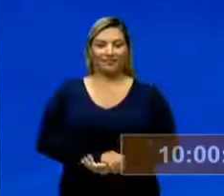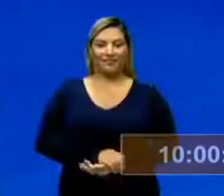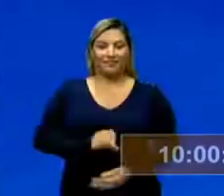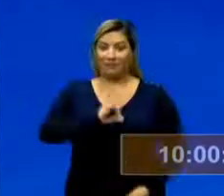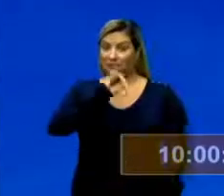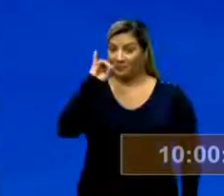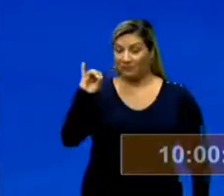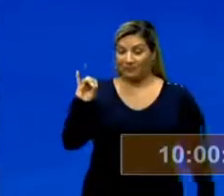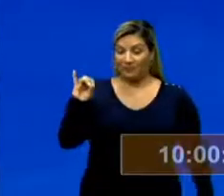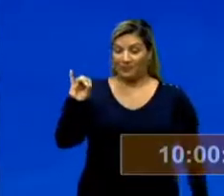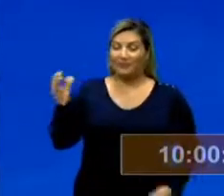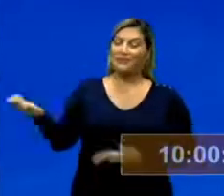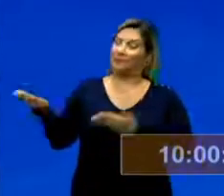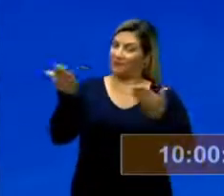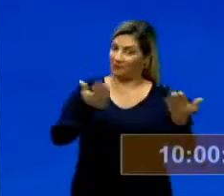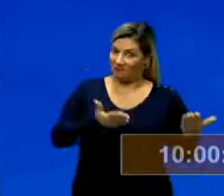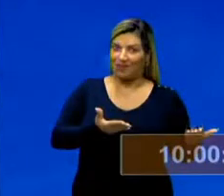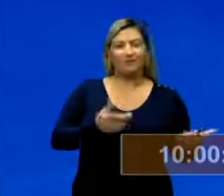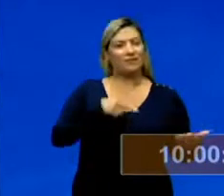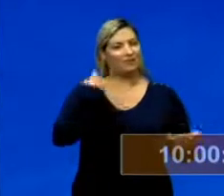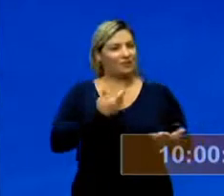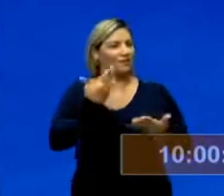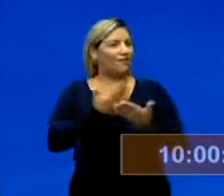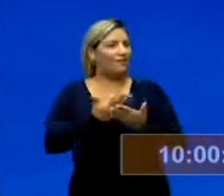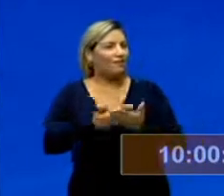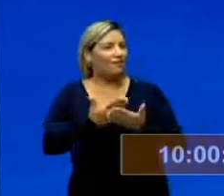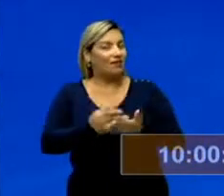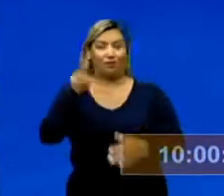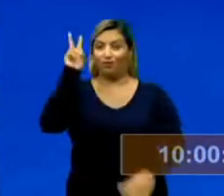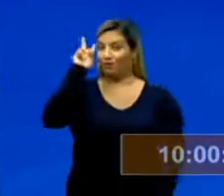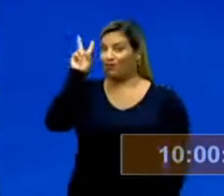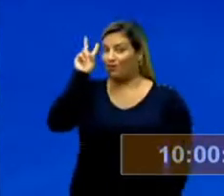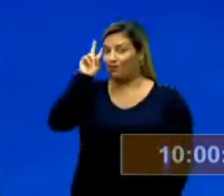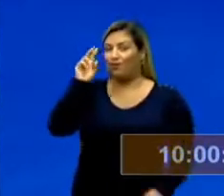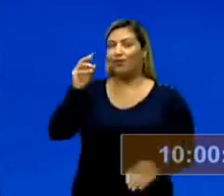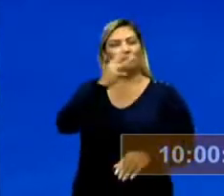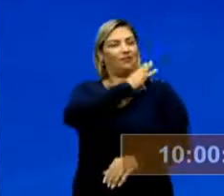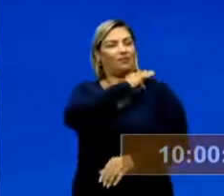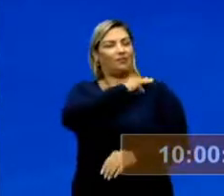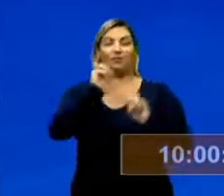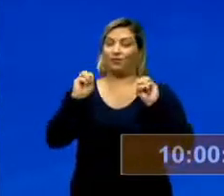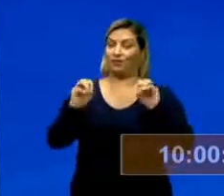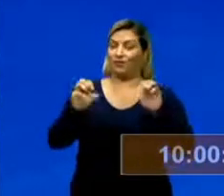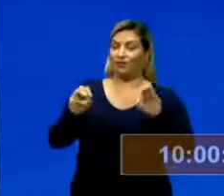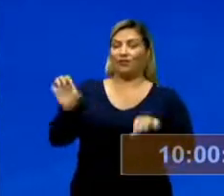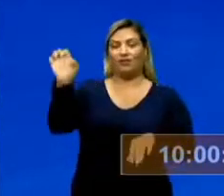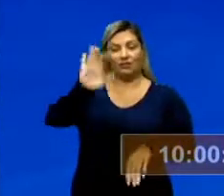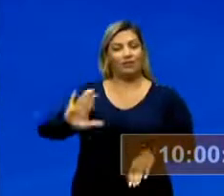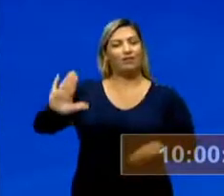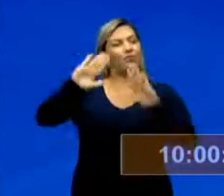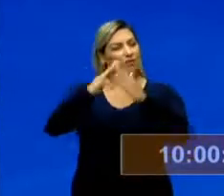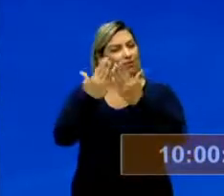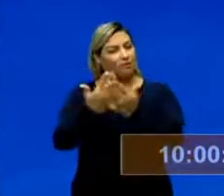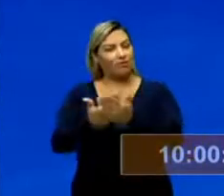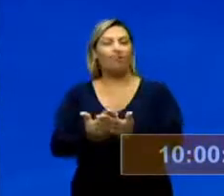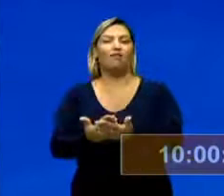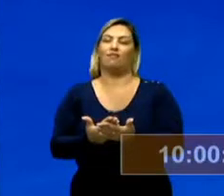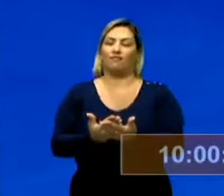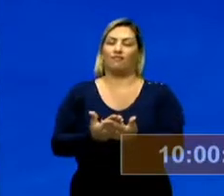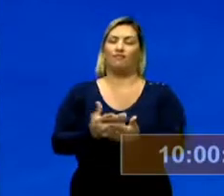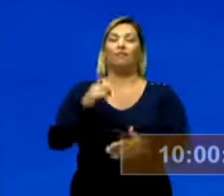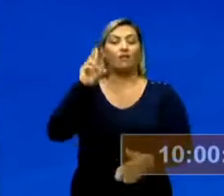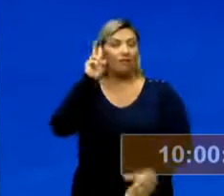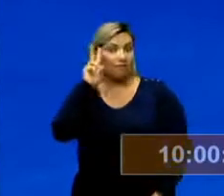Olá, sejam bem-vindos à nossa aula de história para a terceira série da Rede Estadual de Goiás.